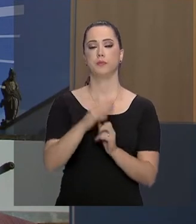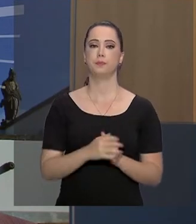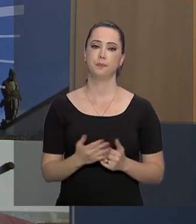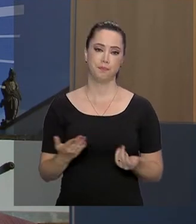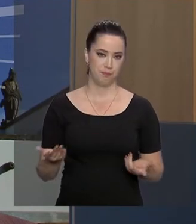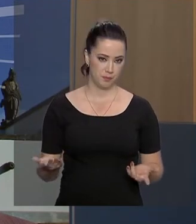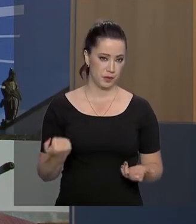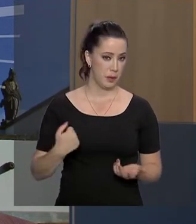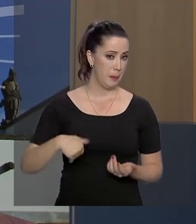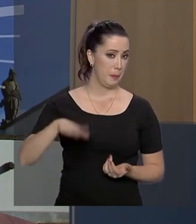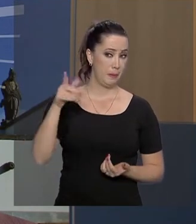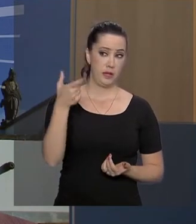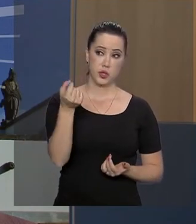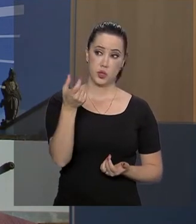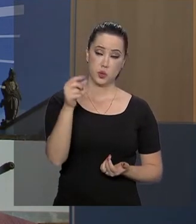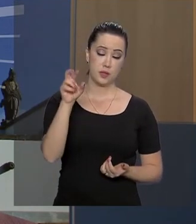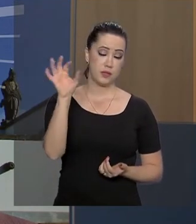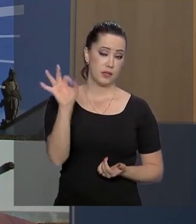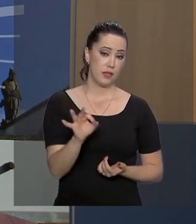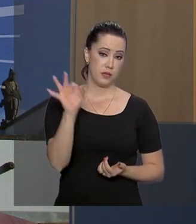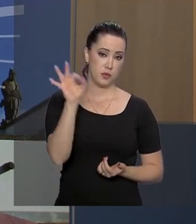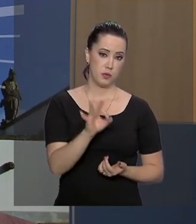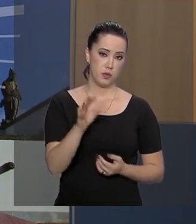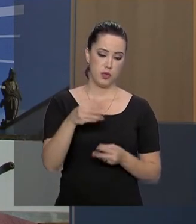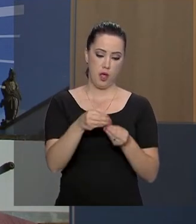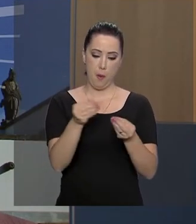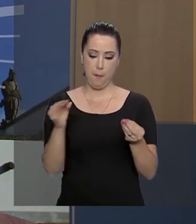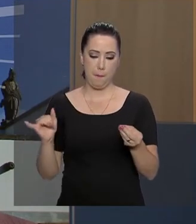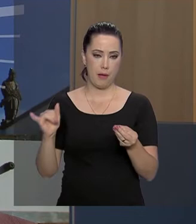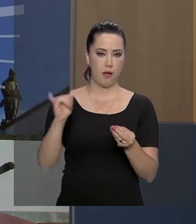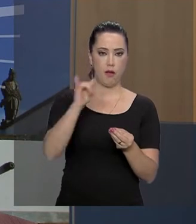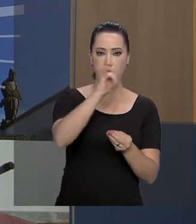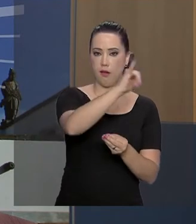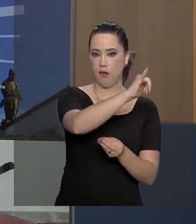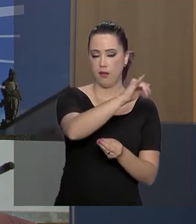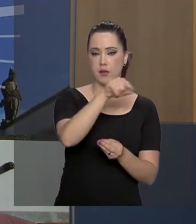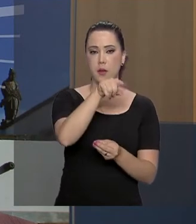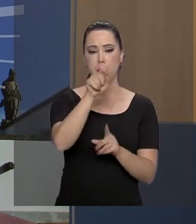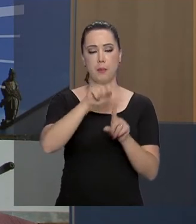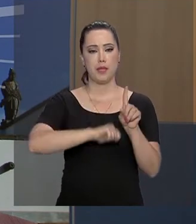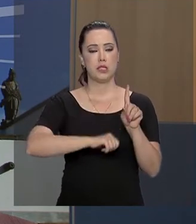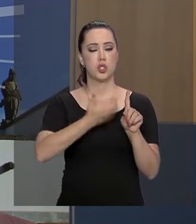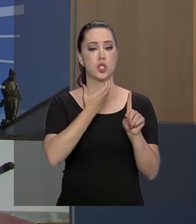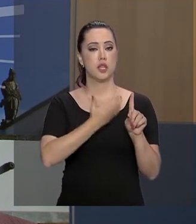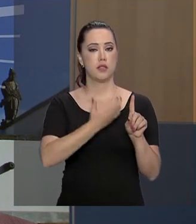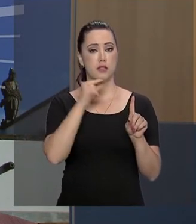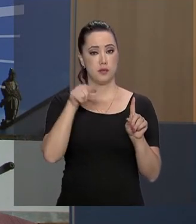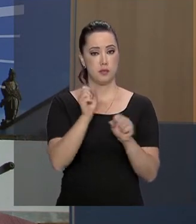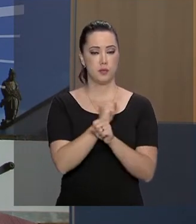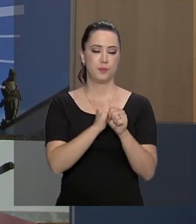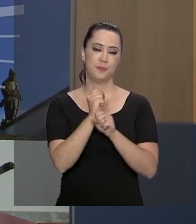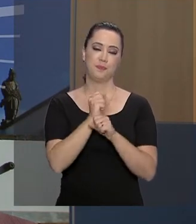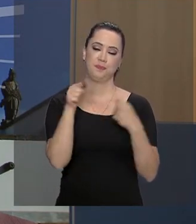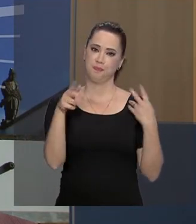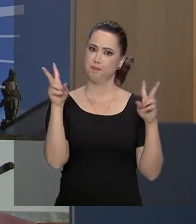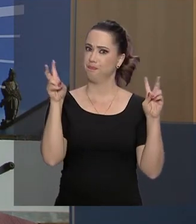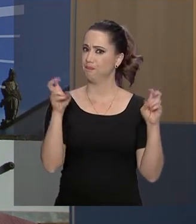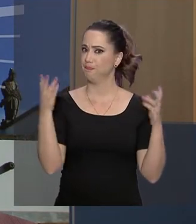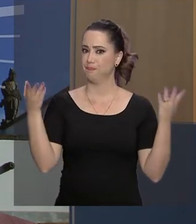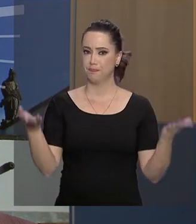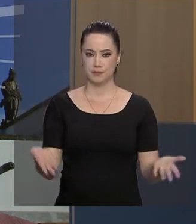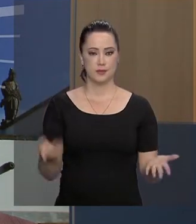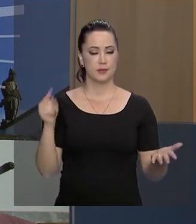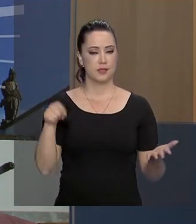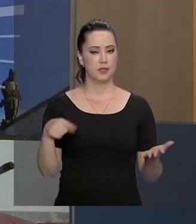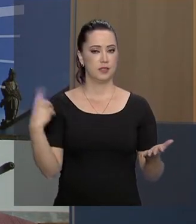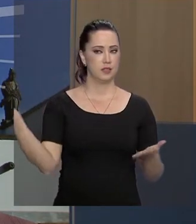Mais de 200% na reserva de passagens aéreas para o mês de dezembro desse ano. Então, são ações como essa